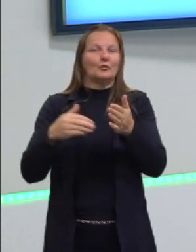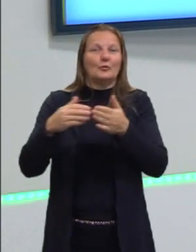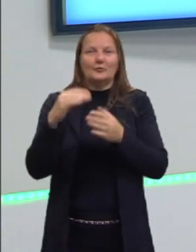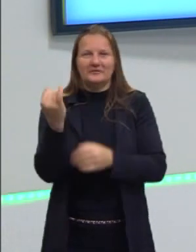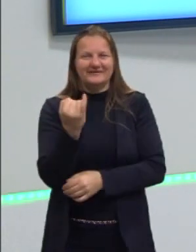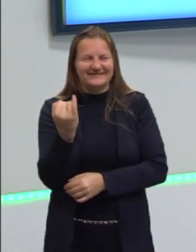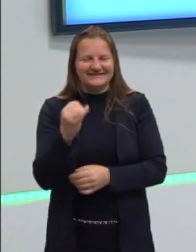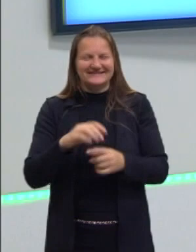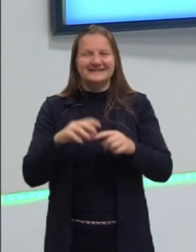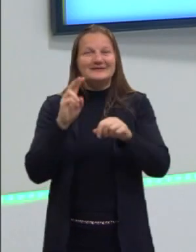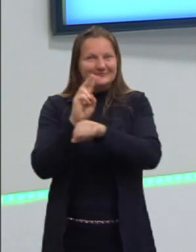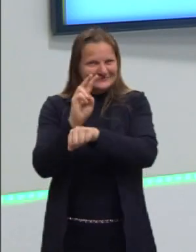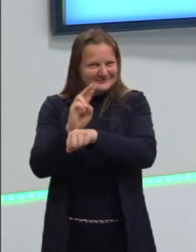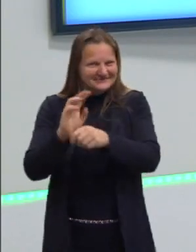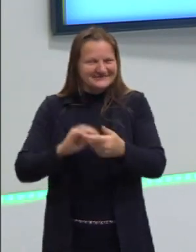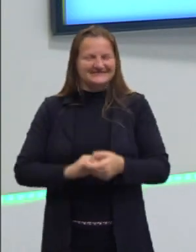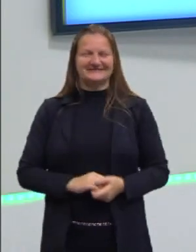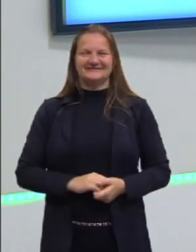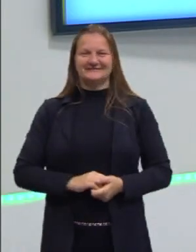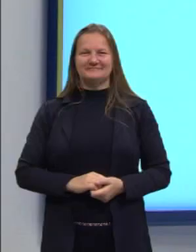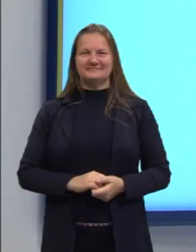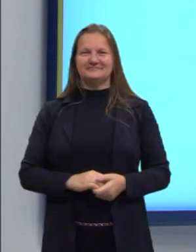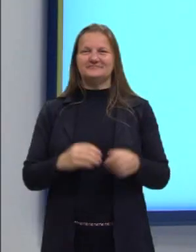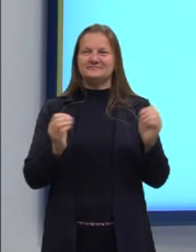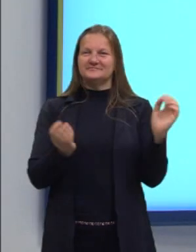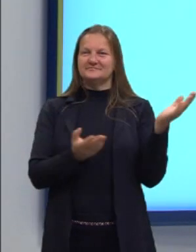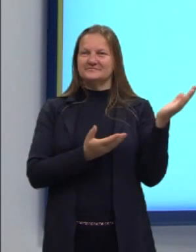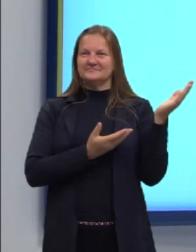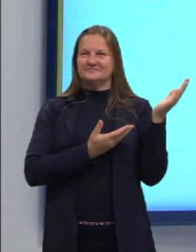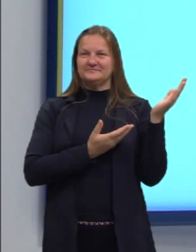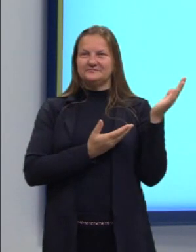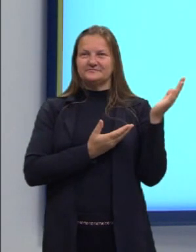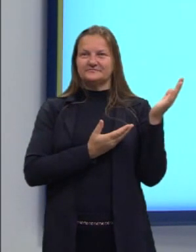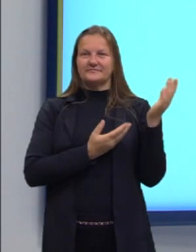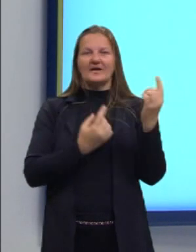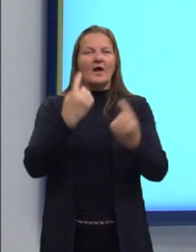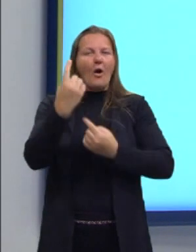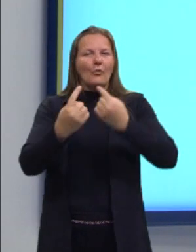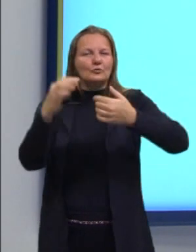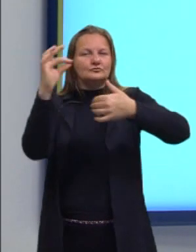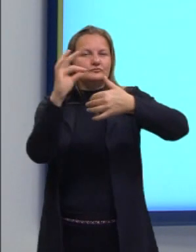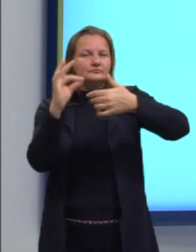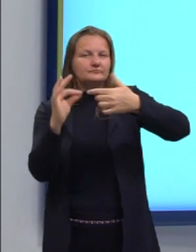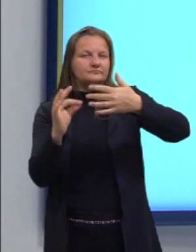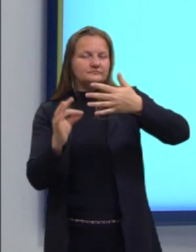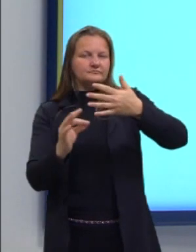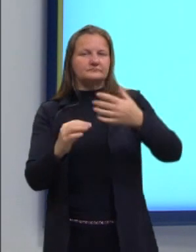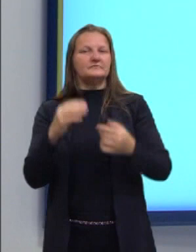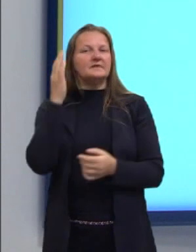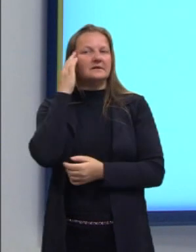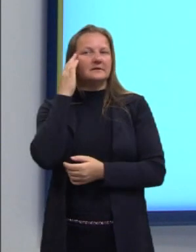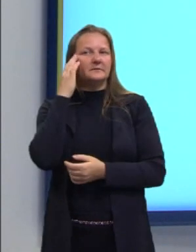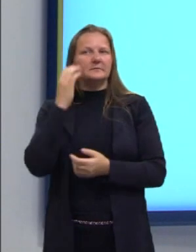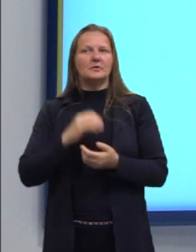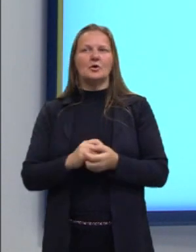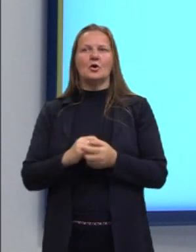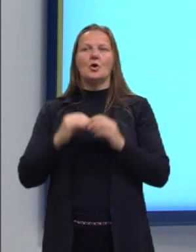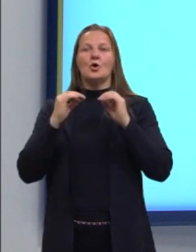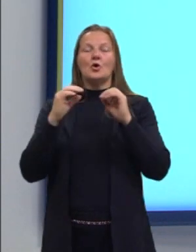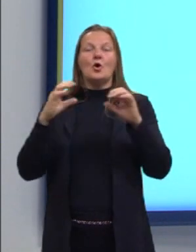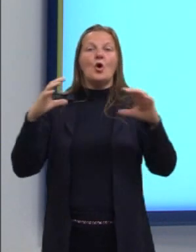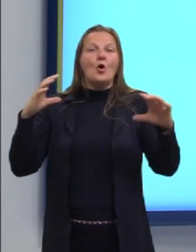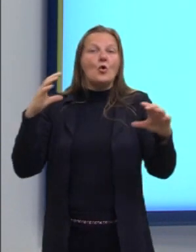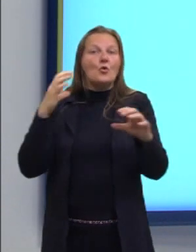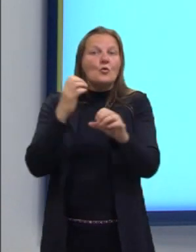mais importante, né? Aqui eu destaquei então alguns tópicos. O que nós sabemos? Que o total, então,